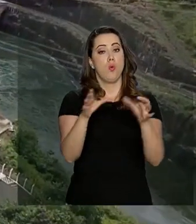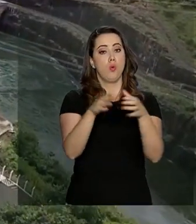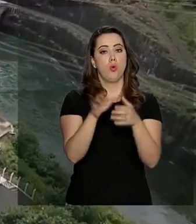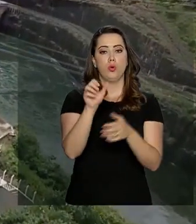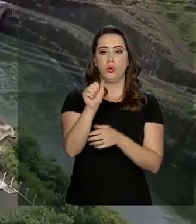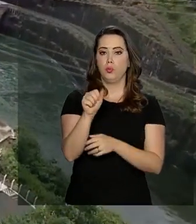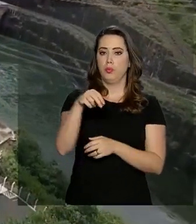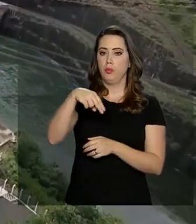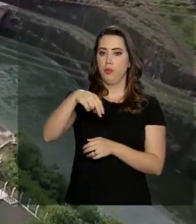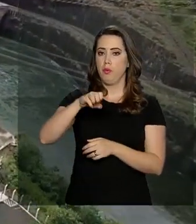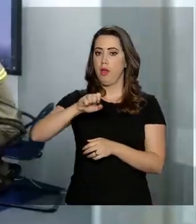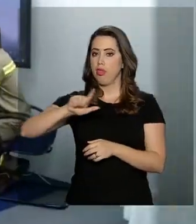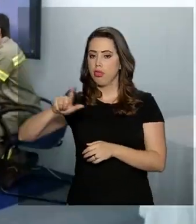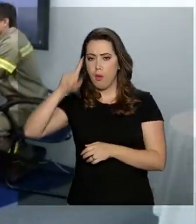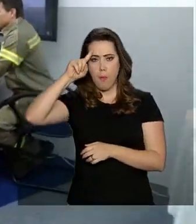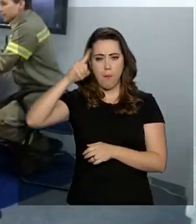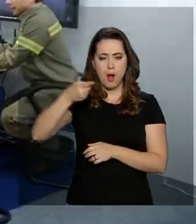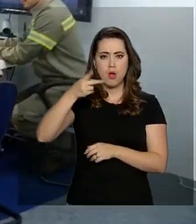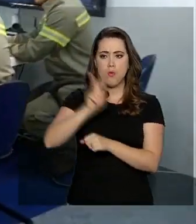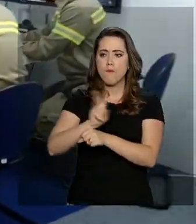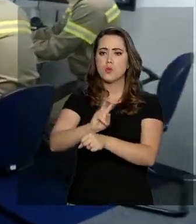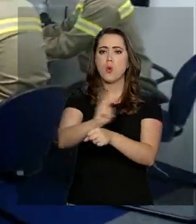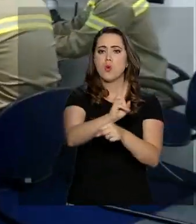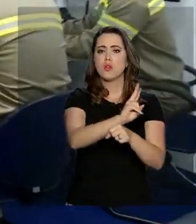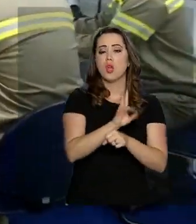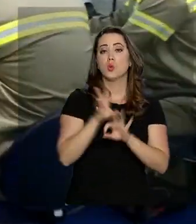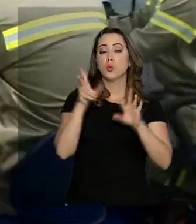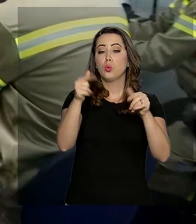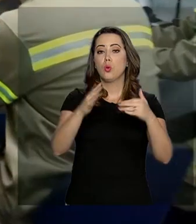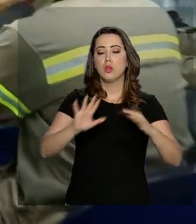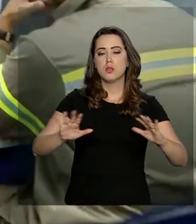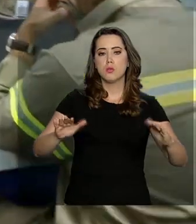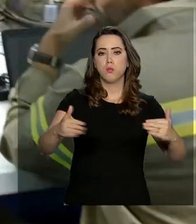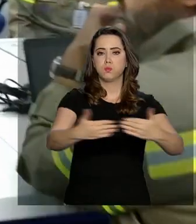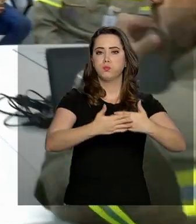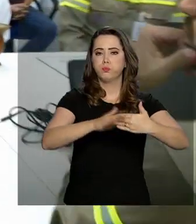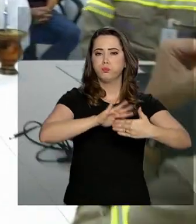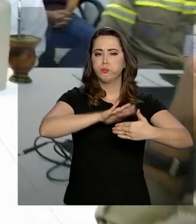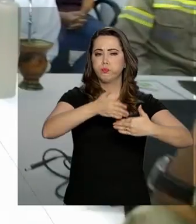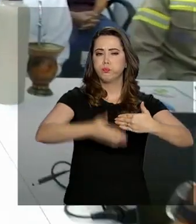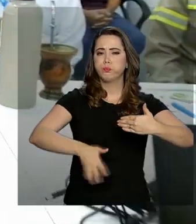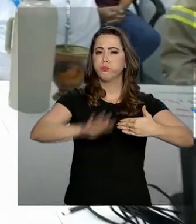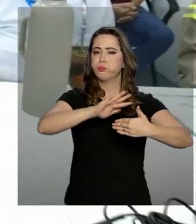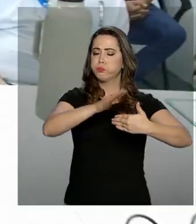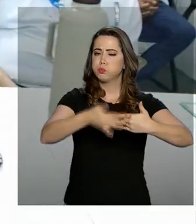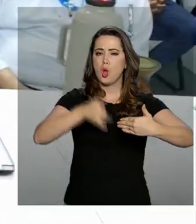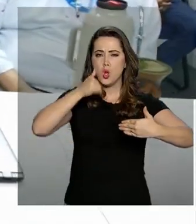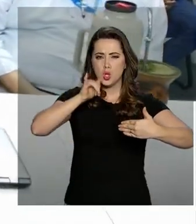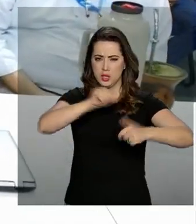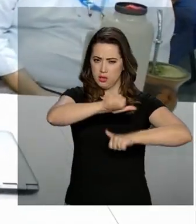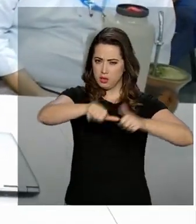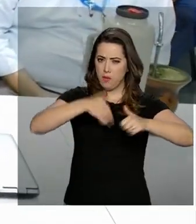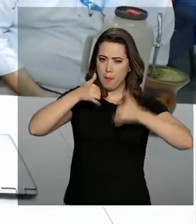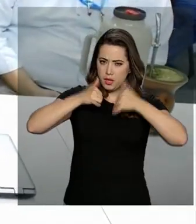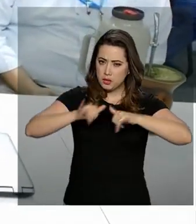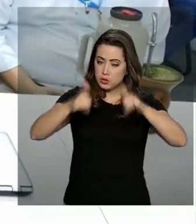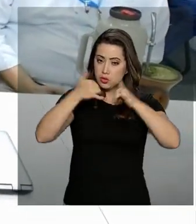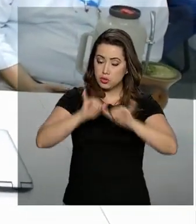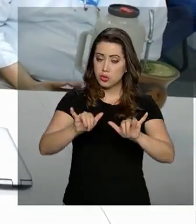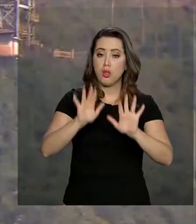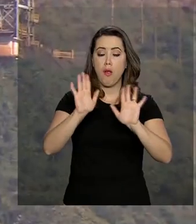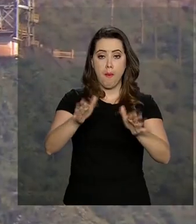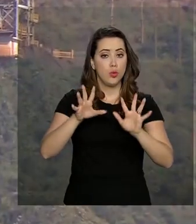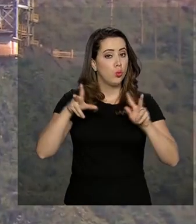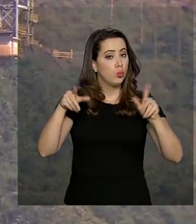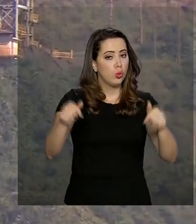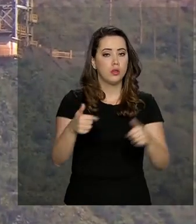determinou a inspeção de barragens em usinas hidrelétricas. 21 delas já passaram pela fiscalização. A